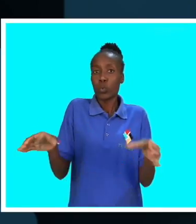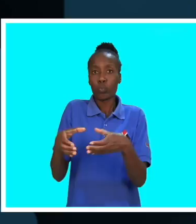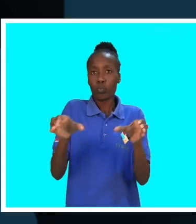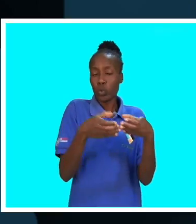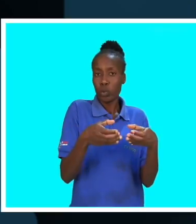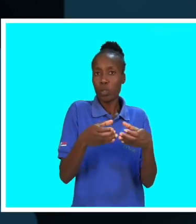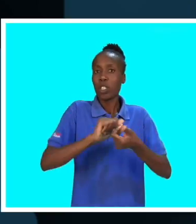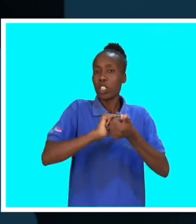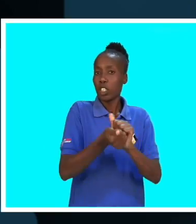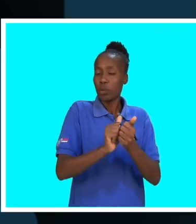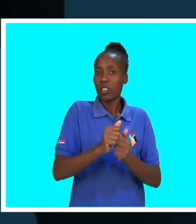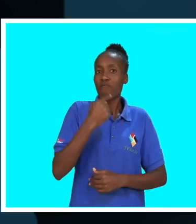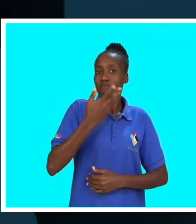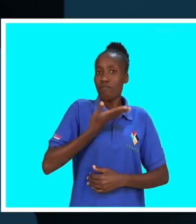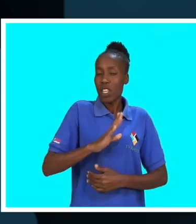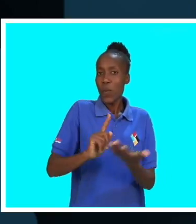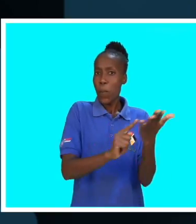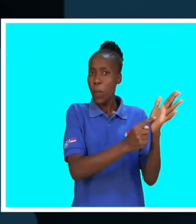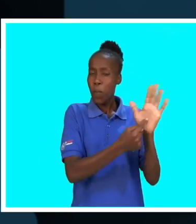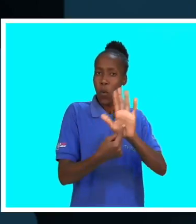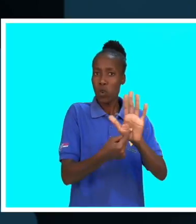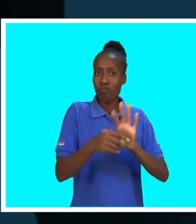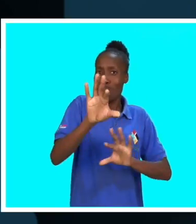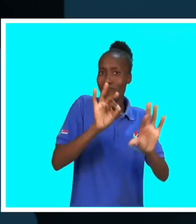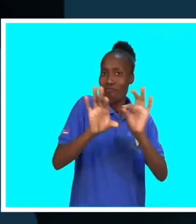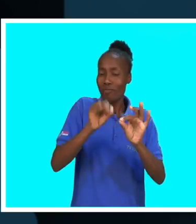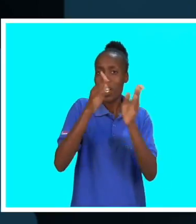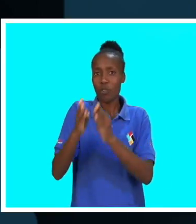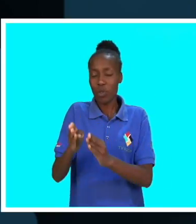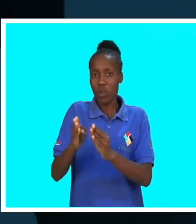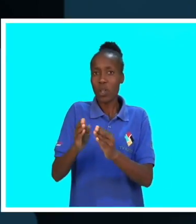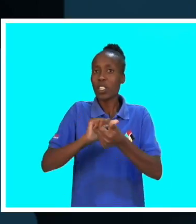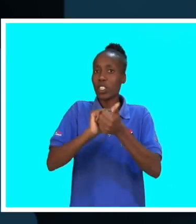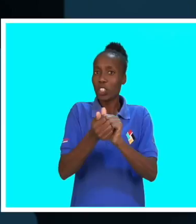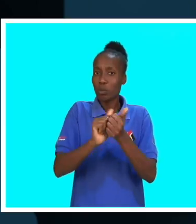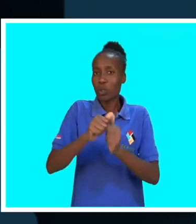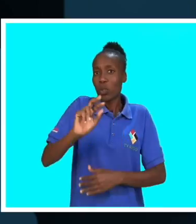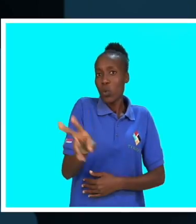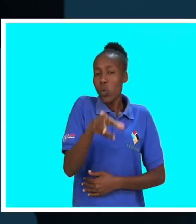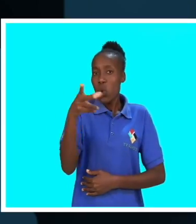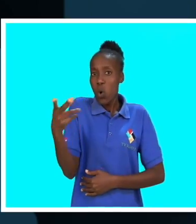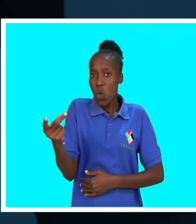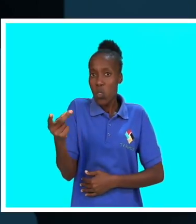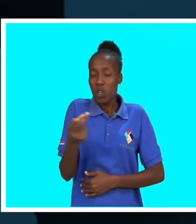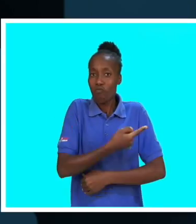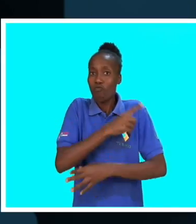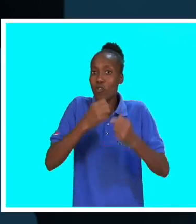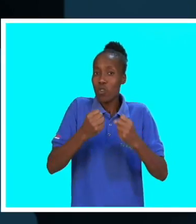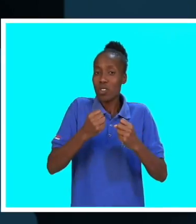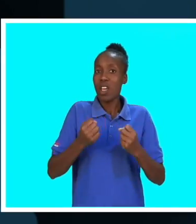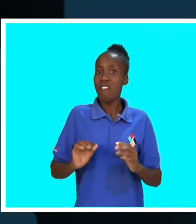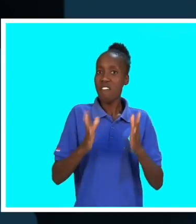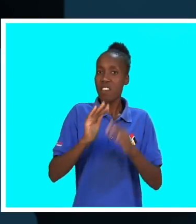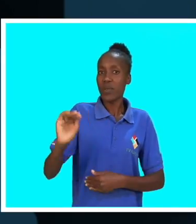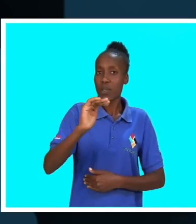que visa homenagear e distinguir os agentes desportivos e outras forças vivas da sociedade civil